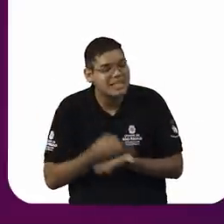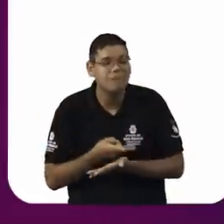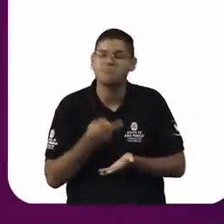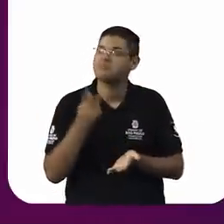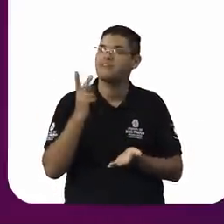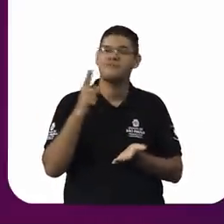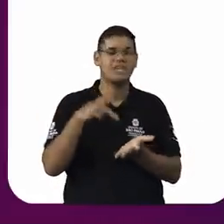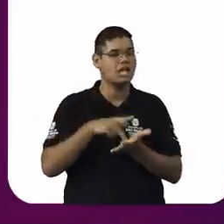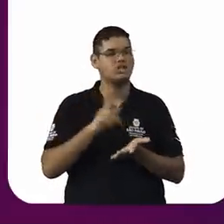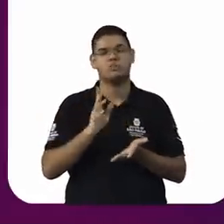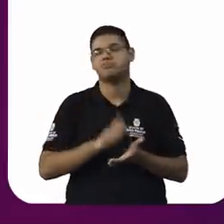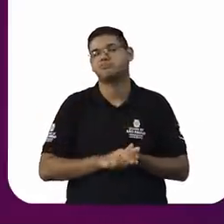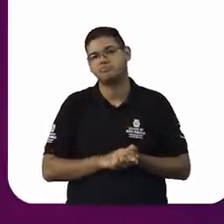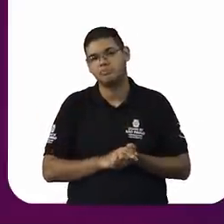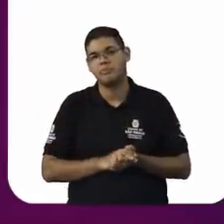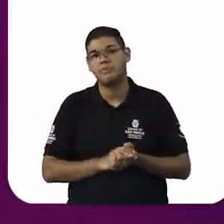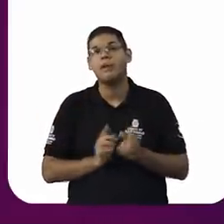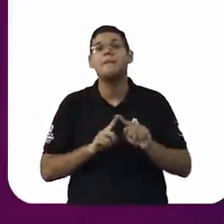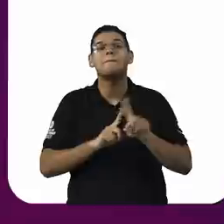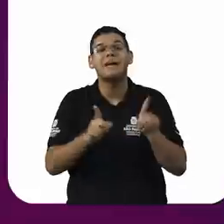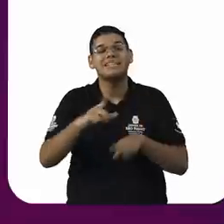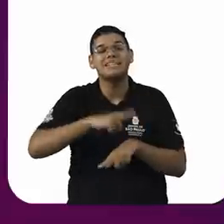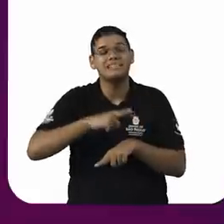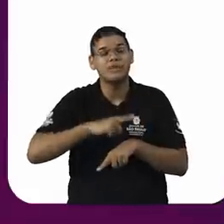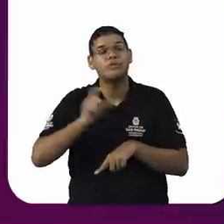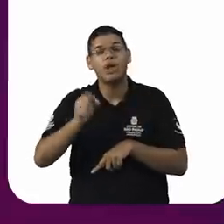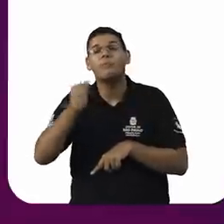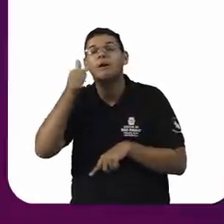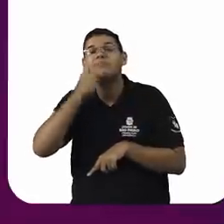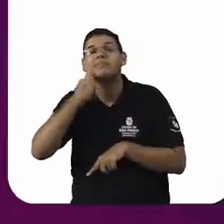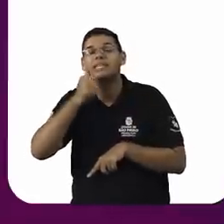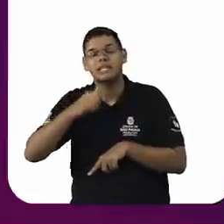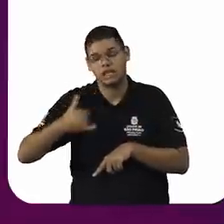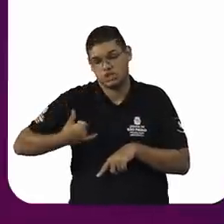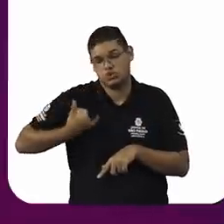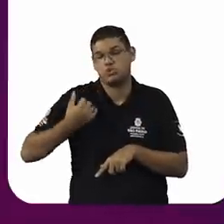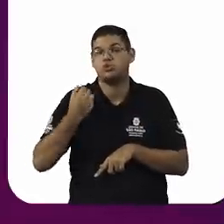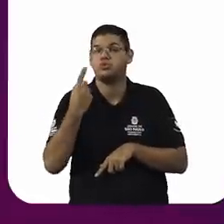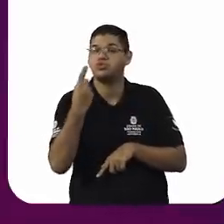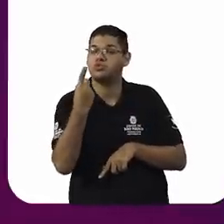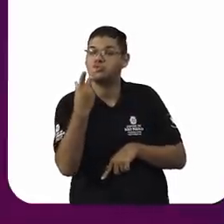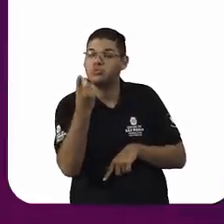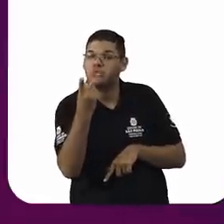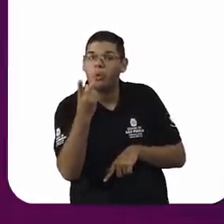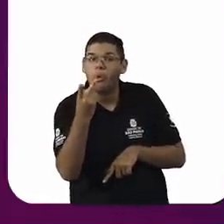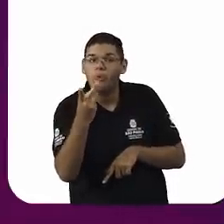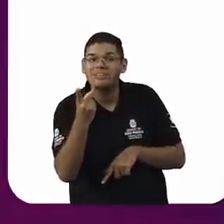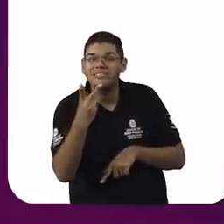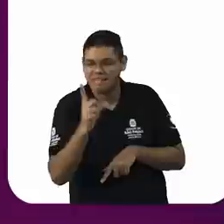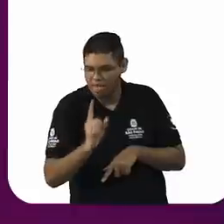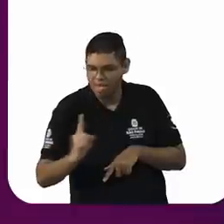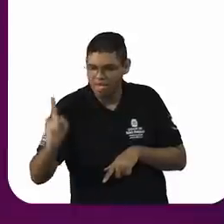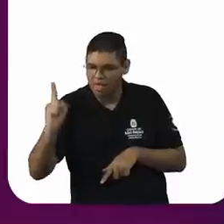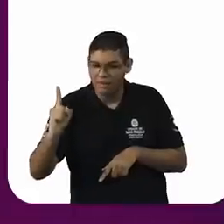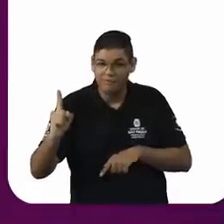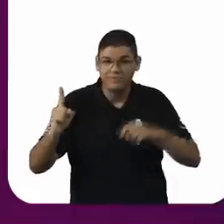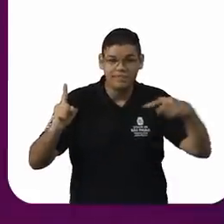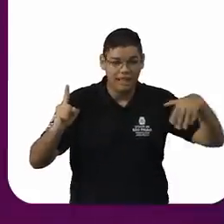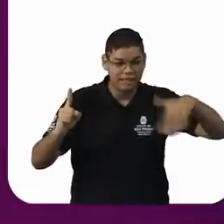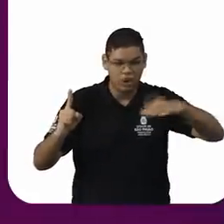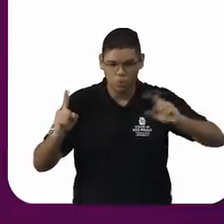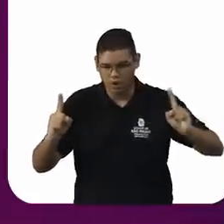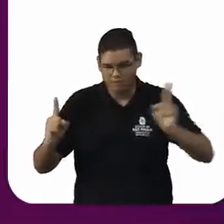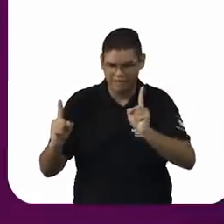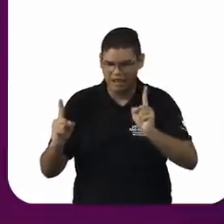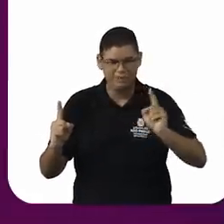mas você teve casos de uma menina de 12 anos de idade que foi agredida fisicamente nas ruas do Rio de